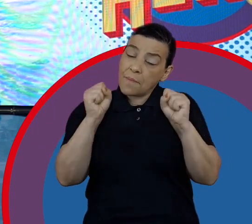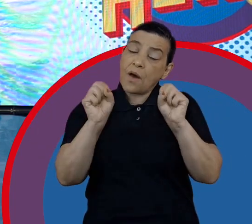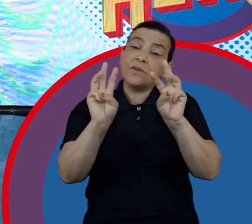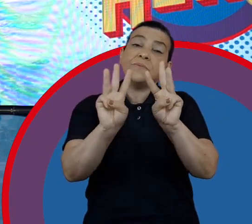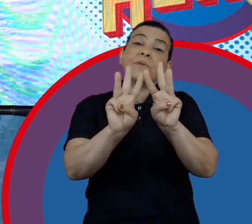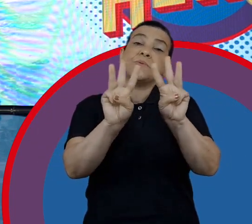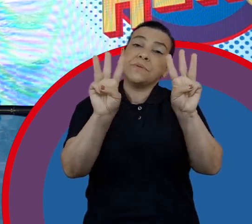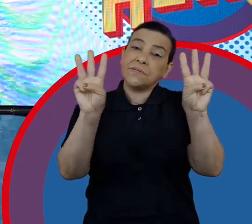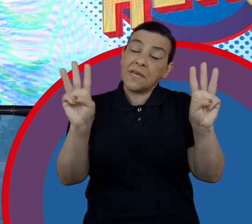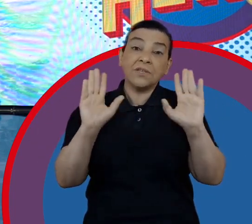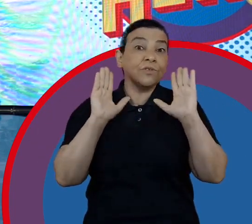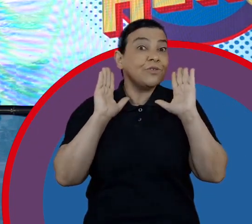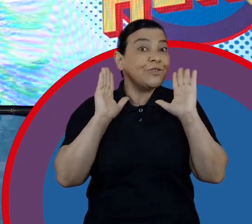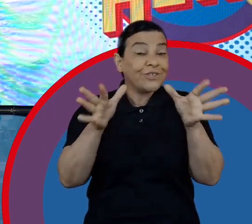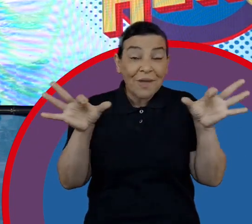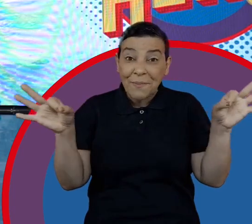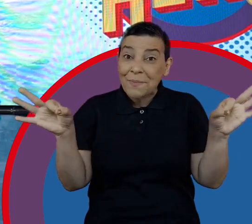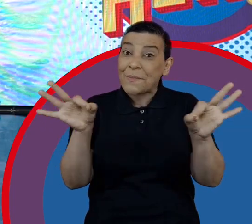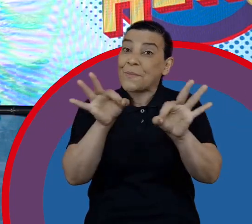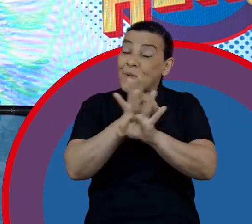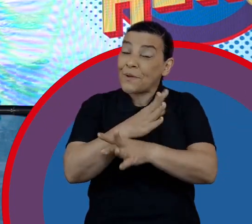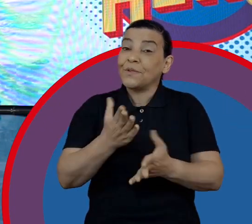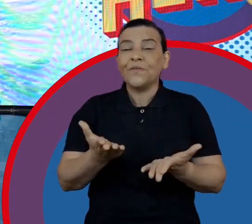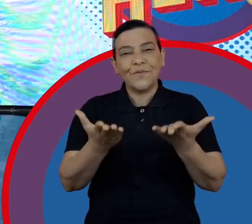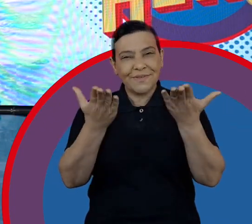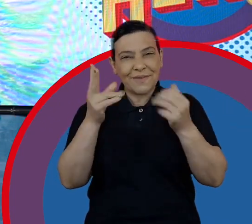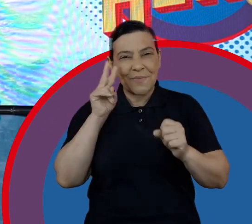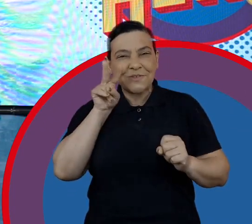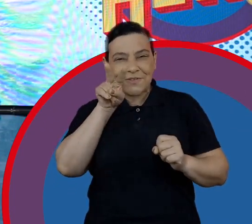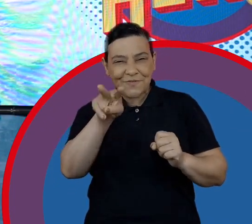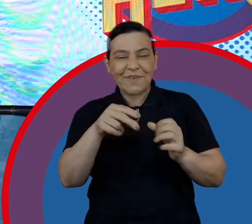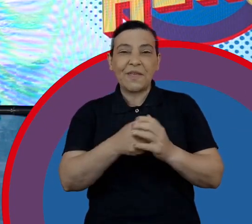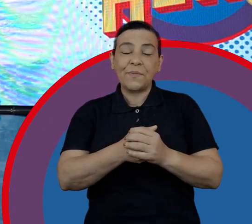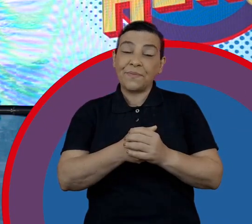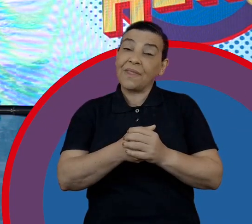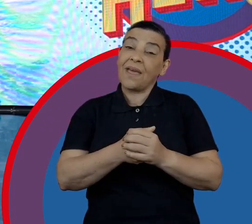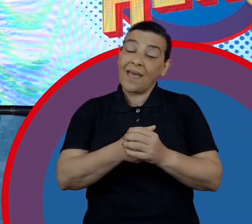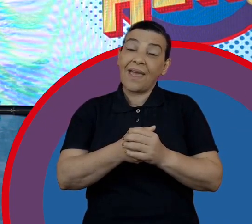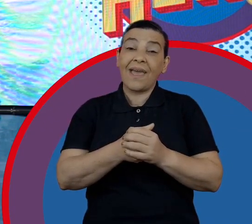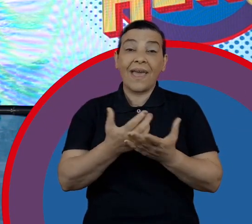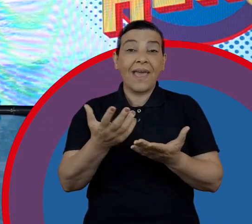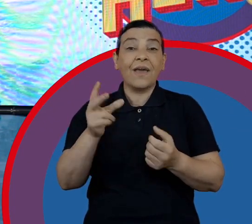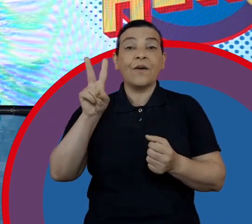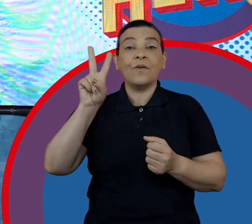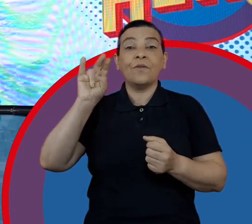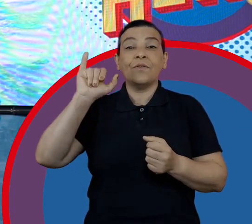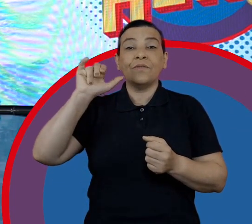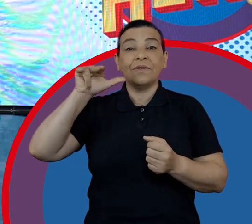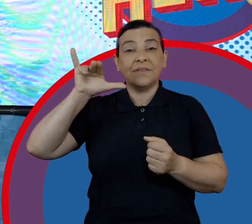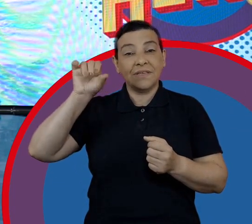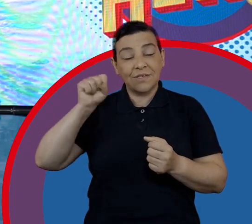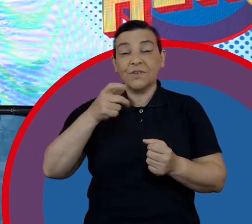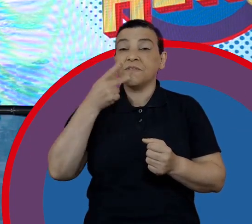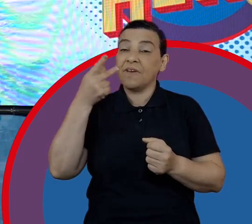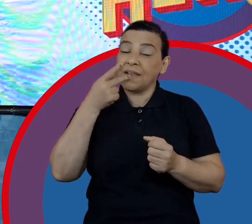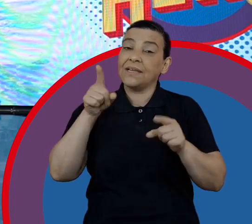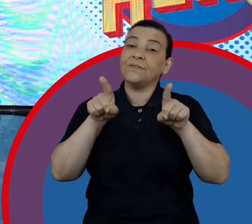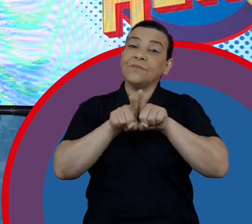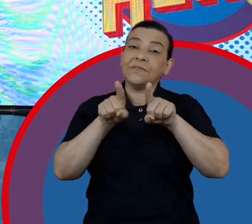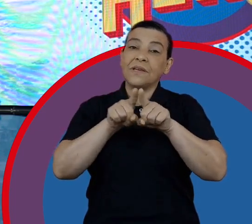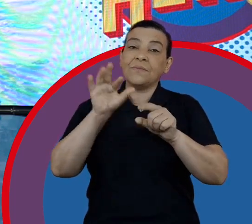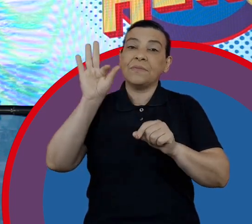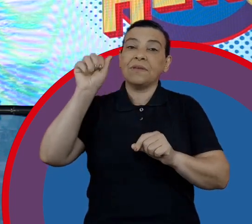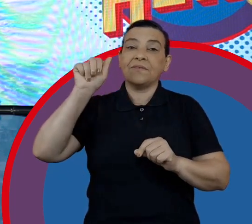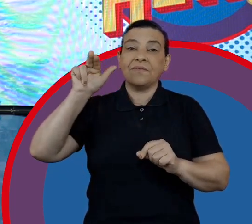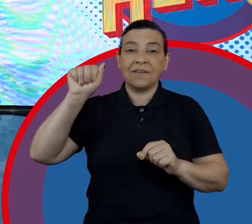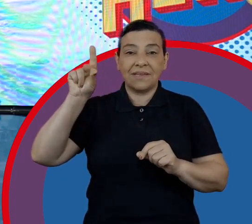ser feitas pelo nosso site, que já está prontinho aqui. Aqui vocês podem ver, por exemplo, o depoimento do Vinícius, que eu comentei, o